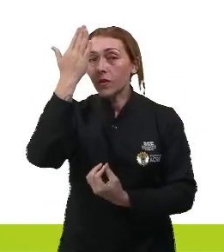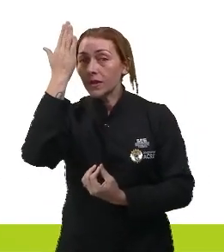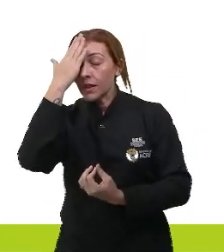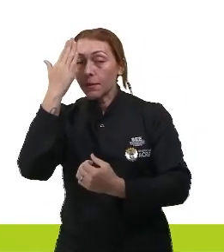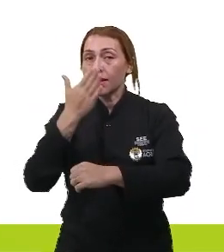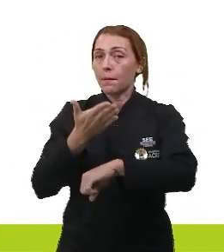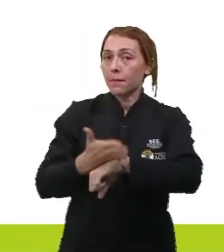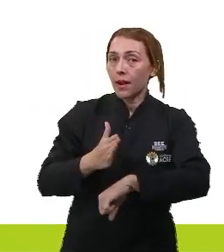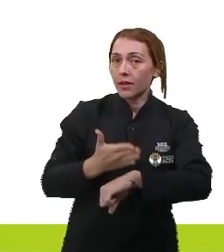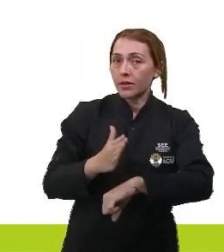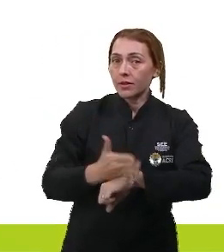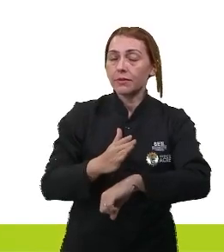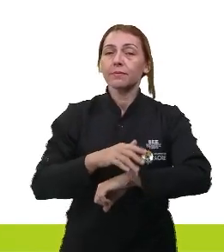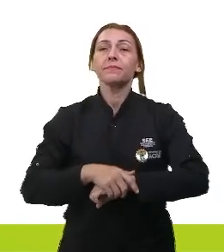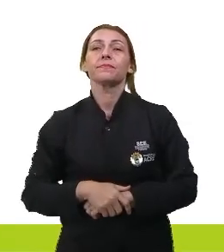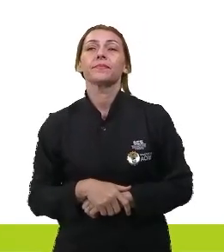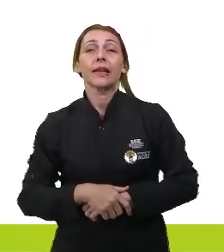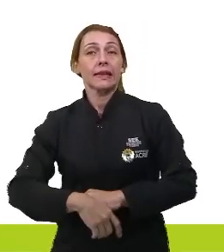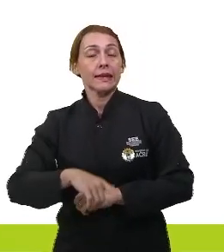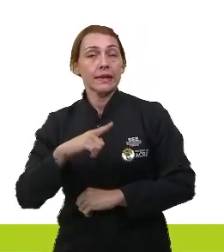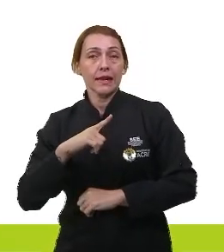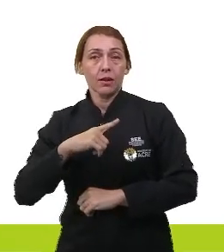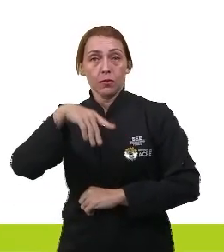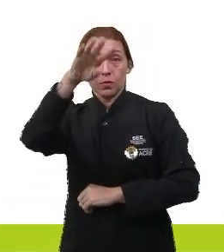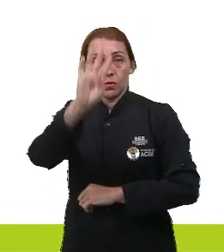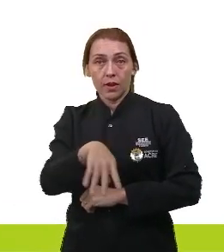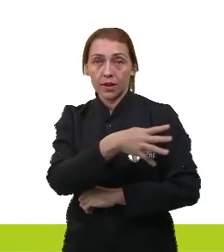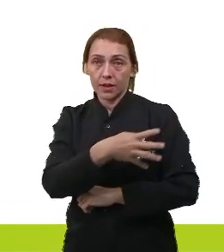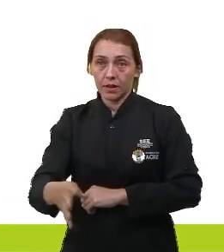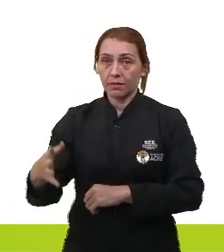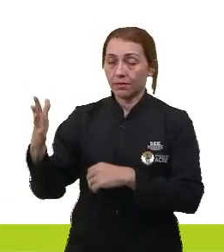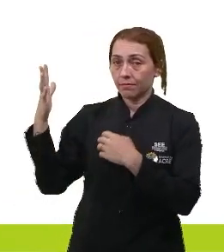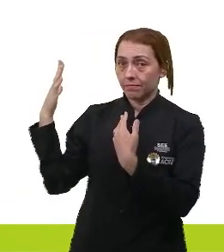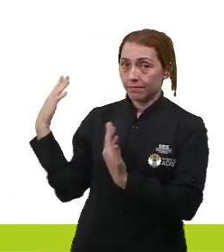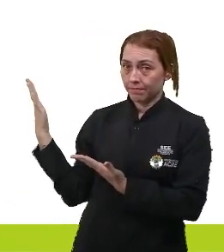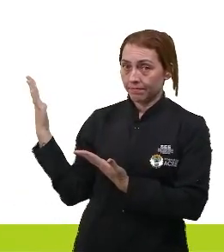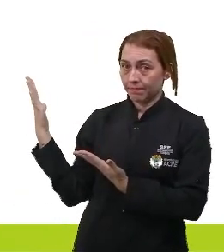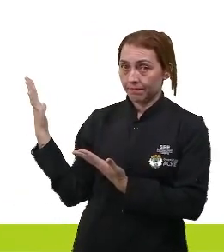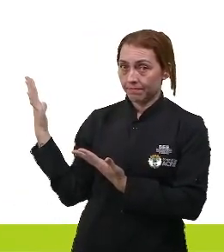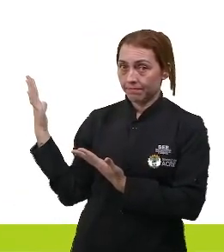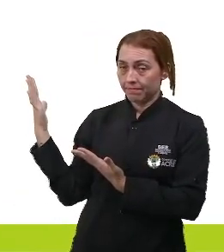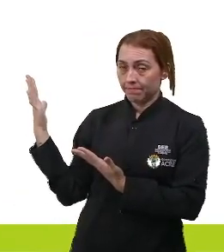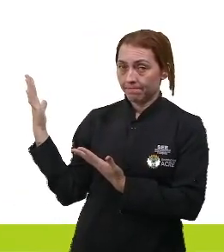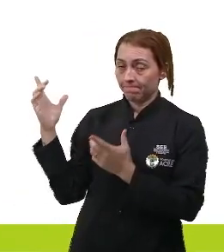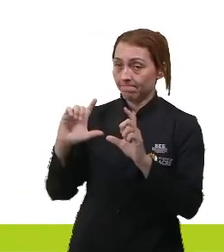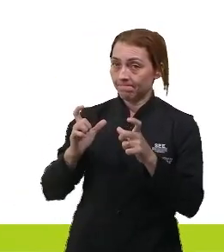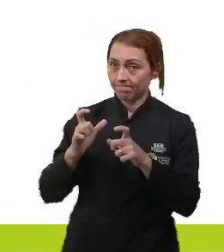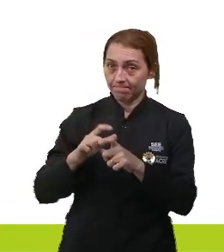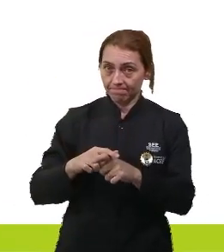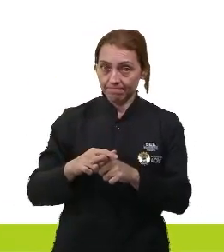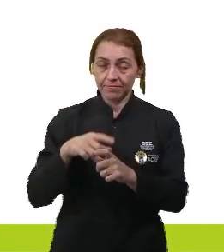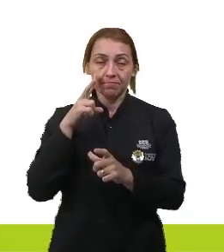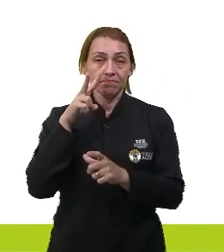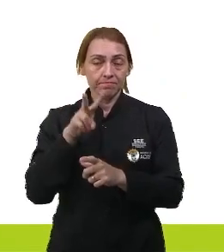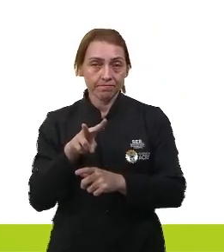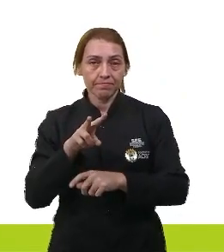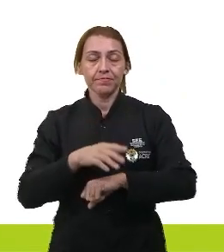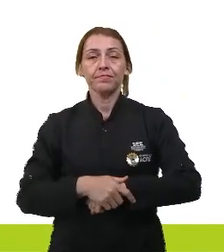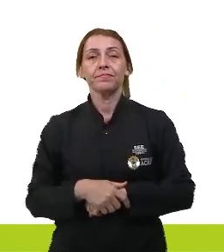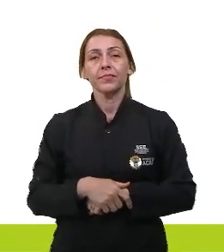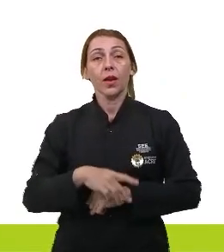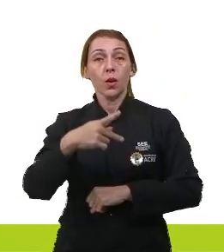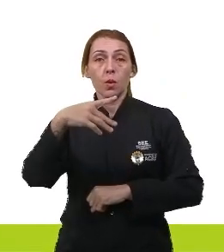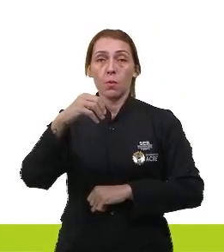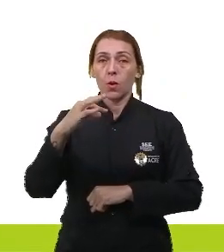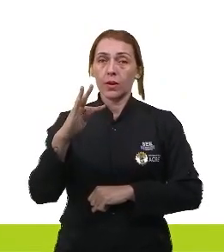na prática? Para isso, nós temos o que nós chamamos de potencial de redução, que vocês estão vendo aí na tela. O